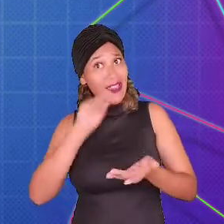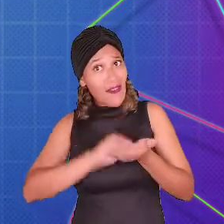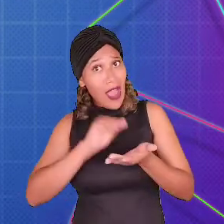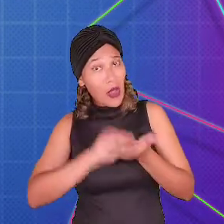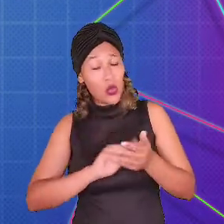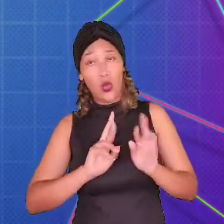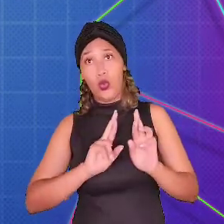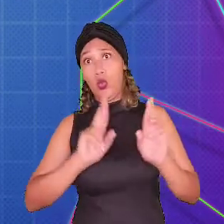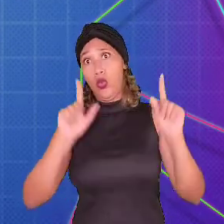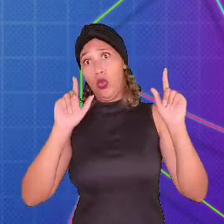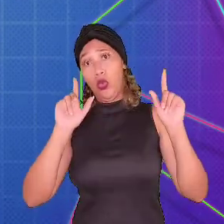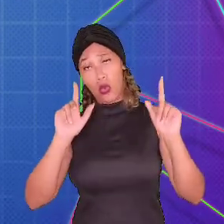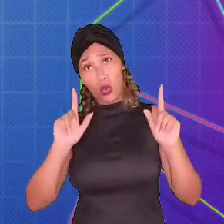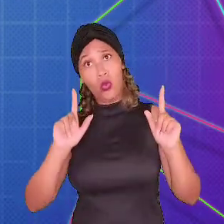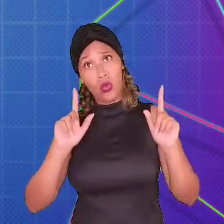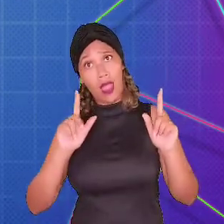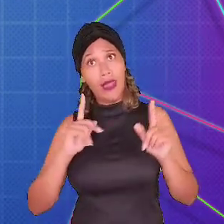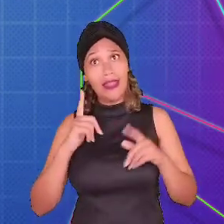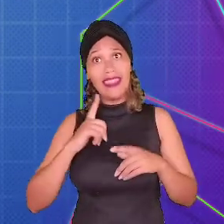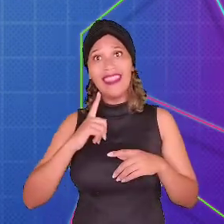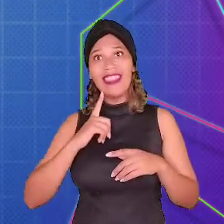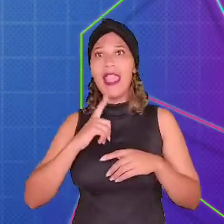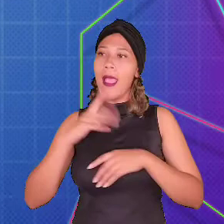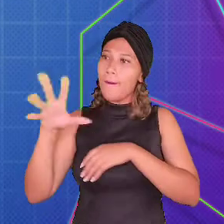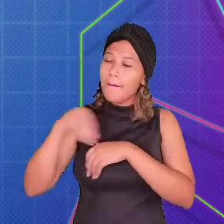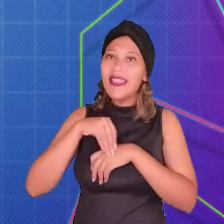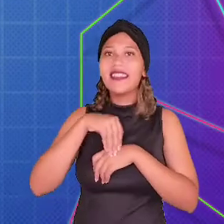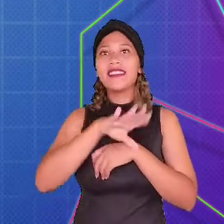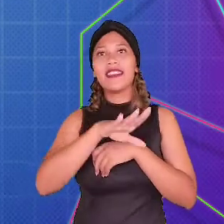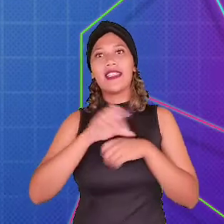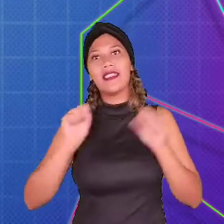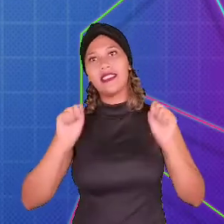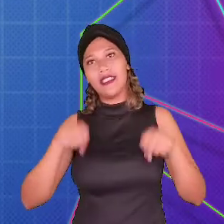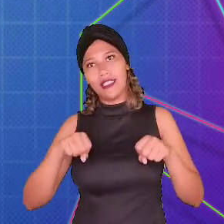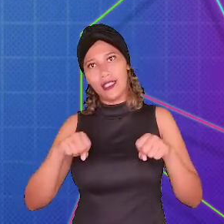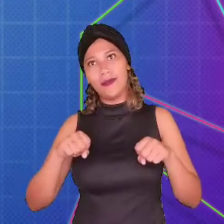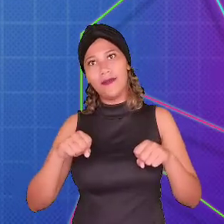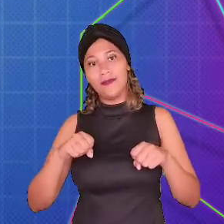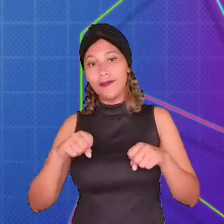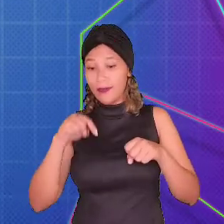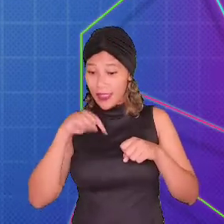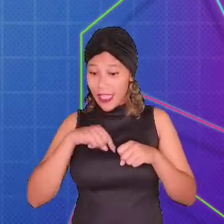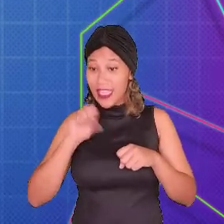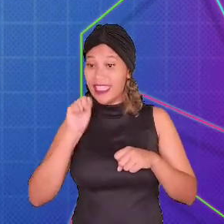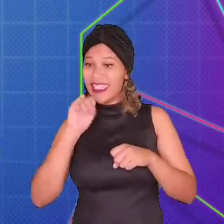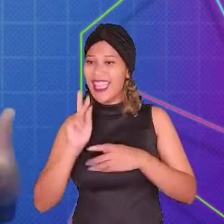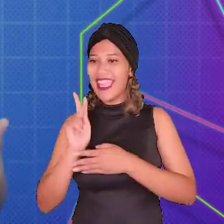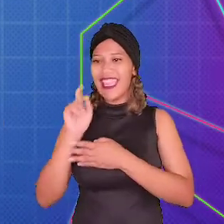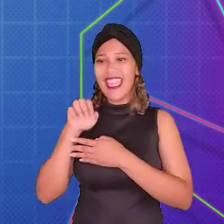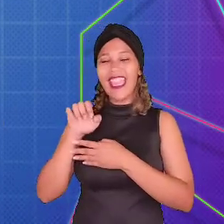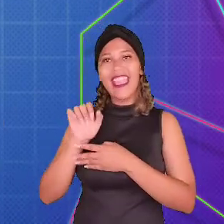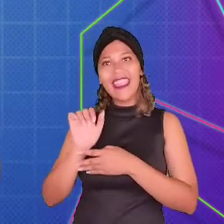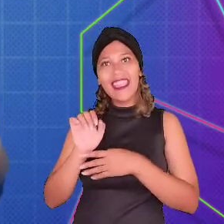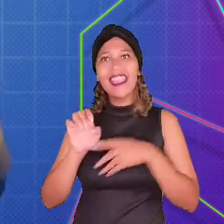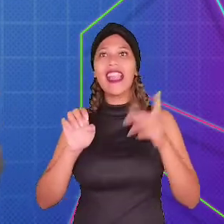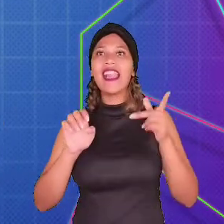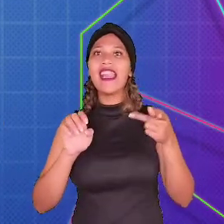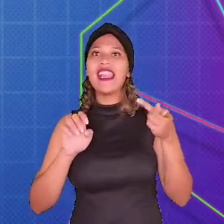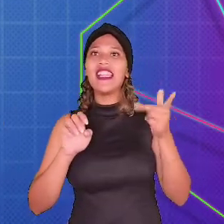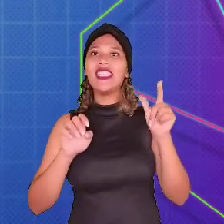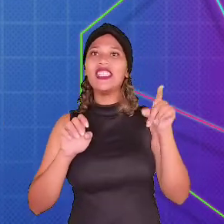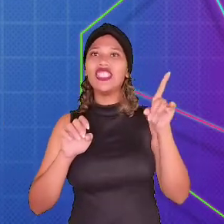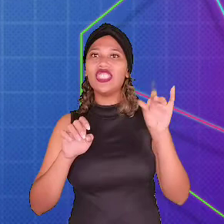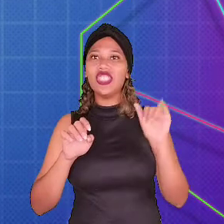no resultado e na transmissão da mensagem. Afinal, se Kane e Lynch vivessem em um mundo cheio de cores, o